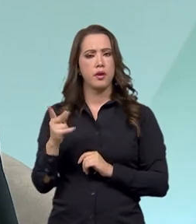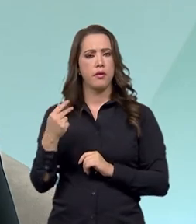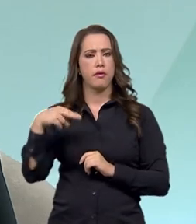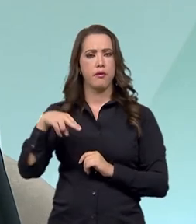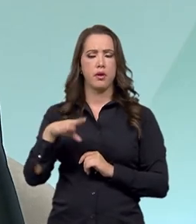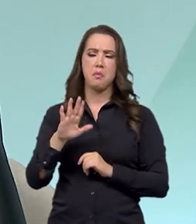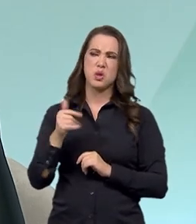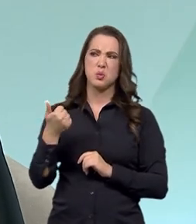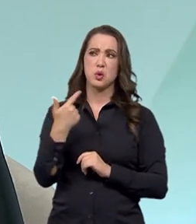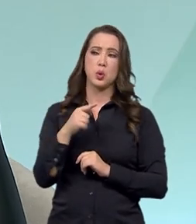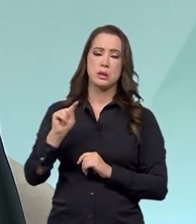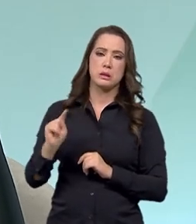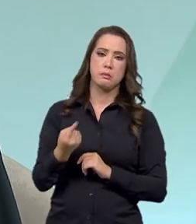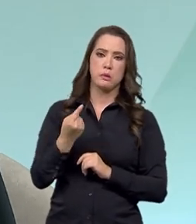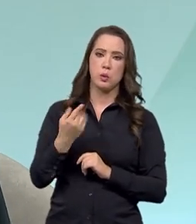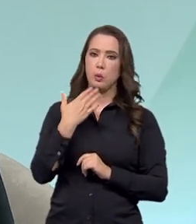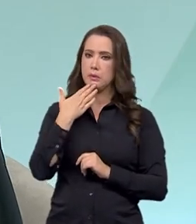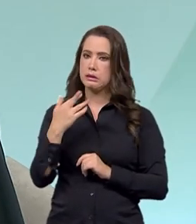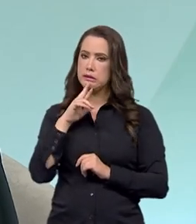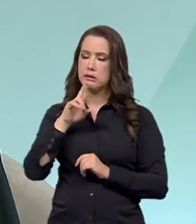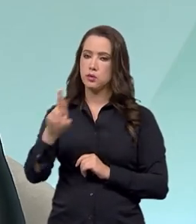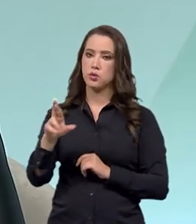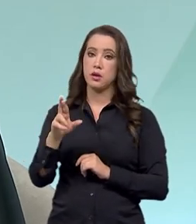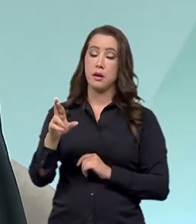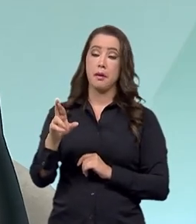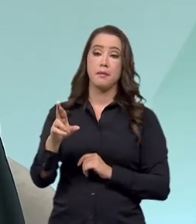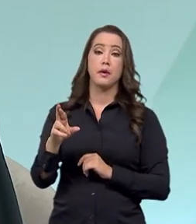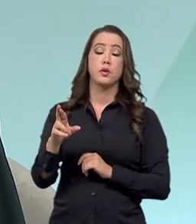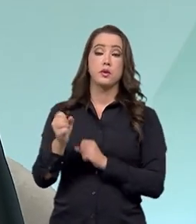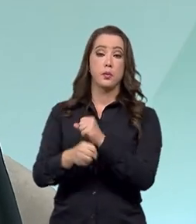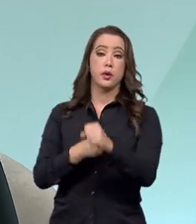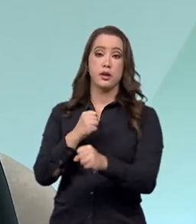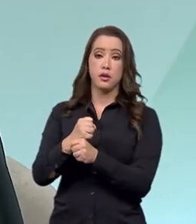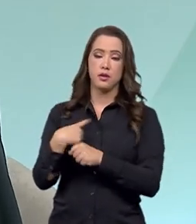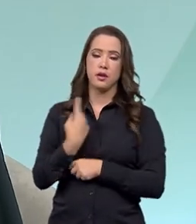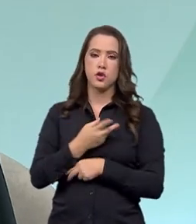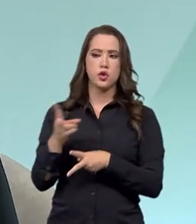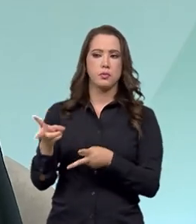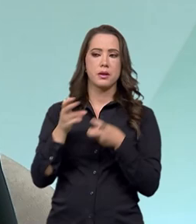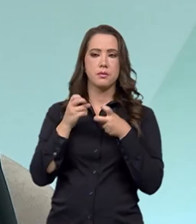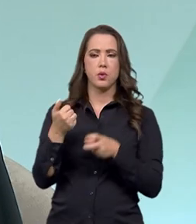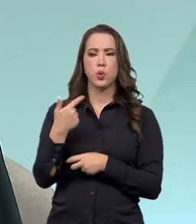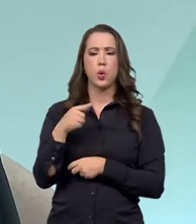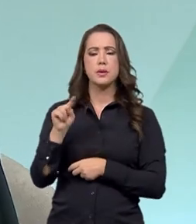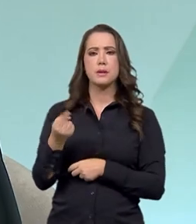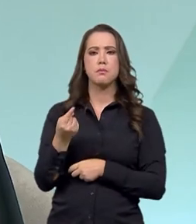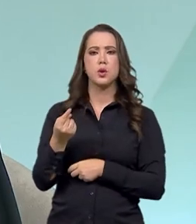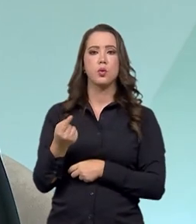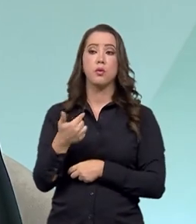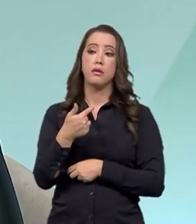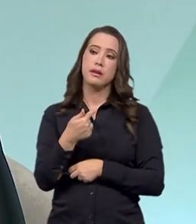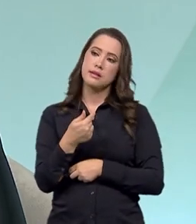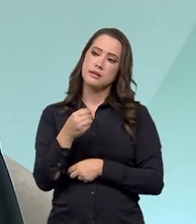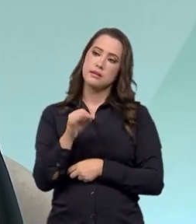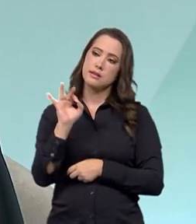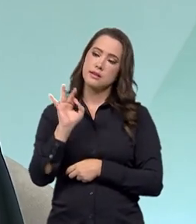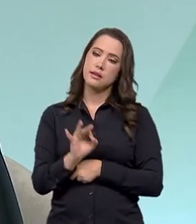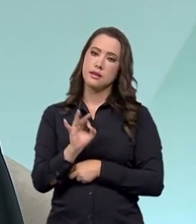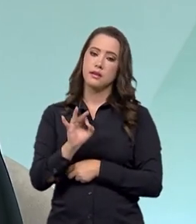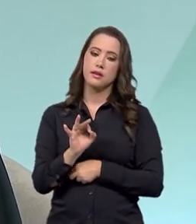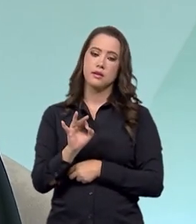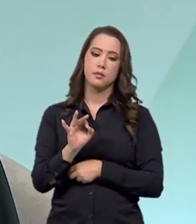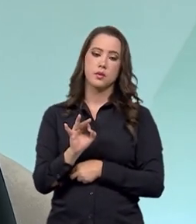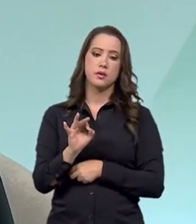média, 12 mil manifestações por ano e nós verificamos que dessas 12 mil, 70% eram